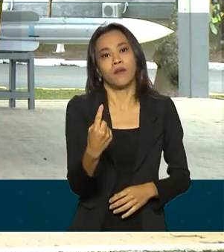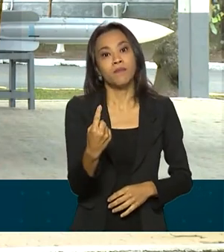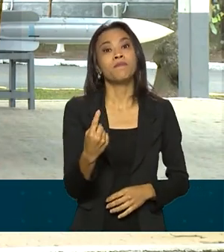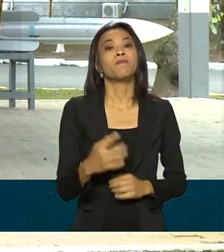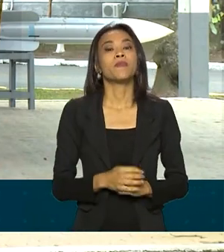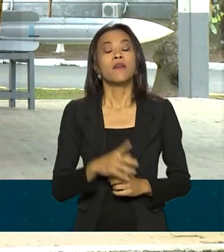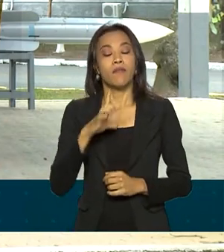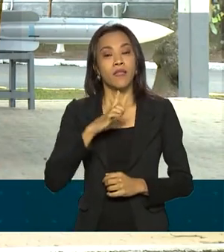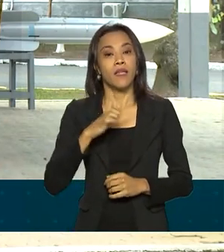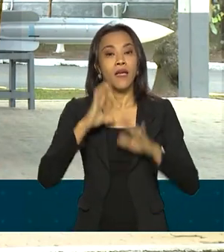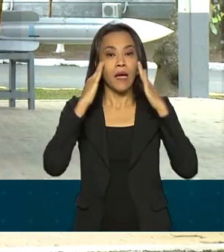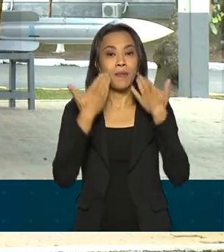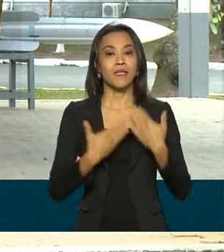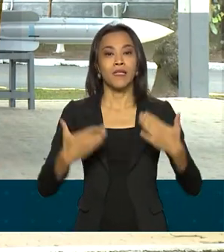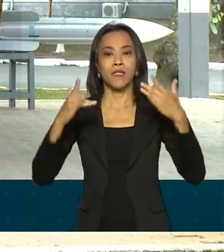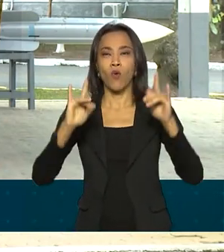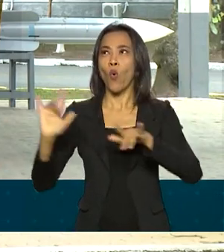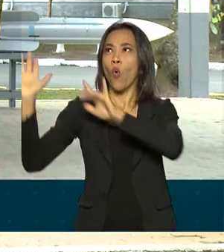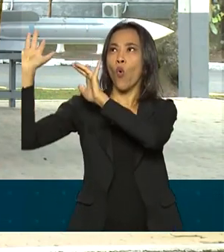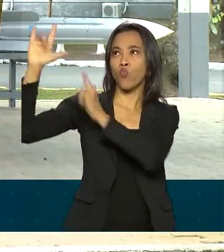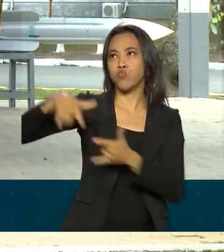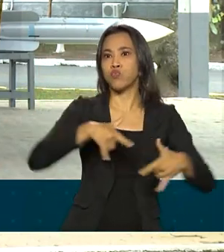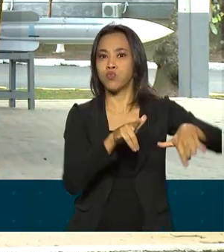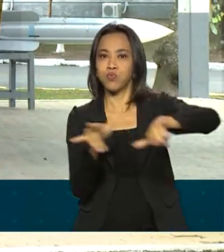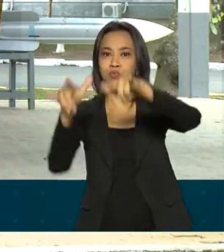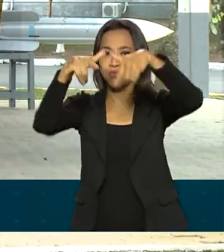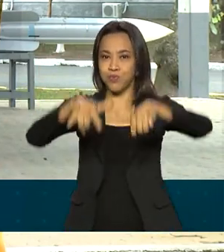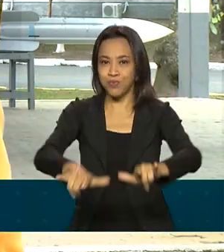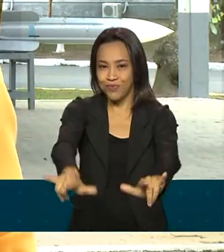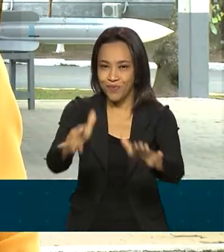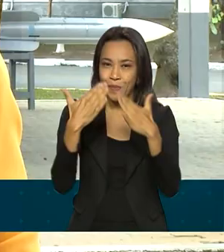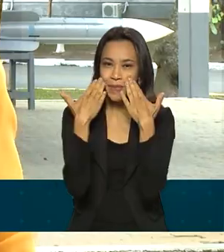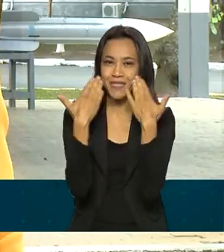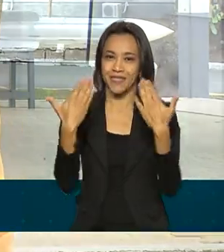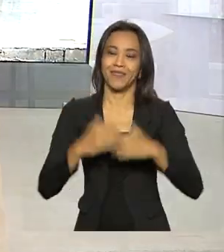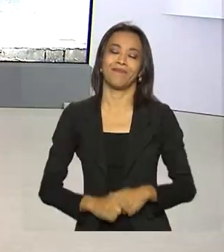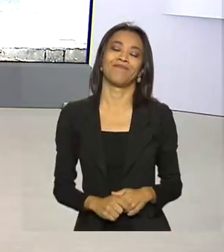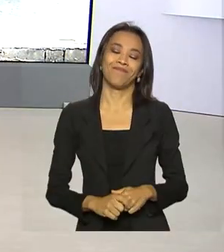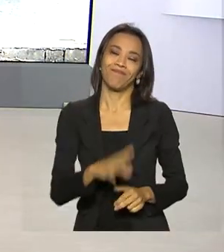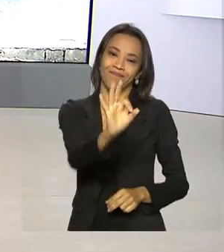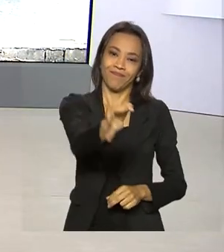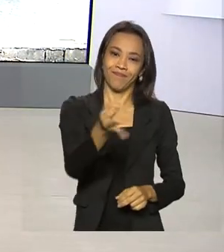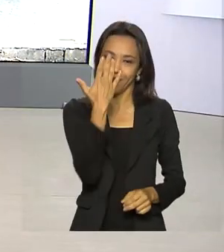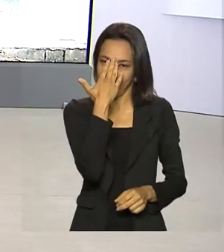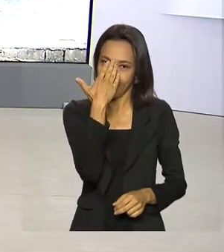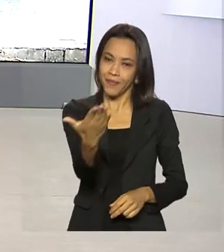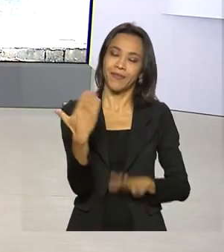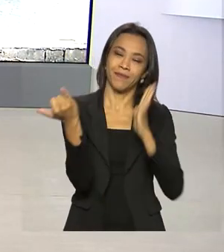com a apresentação da Esquadrilha da Fumaça. Renata, eu volto com você. Certo, Júlia. Obrigada pelas suas informações. Só isso. Só isso.